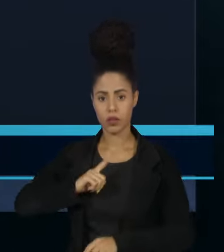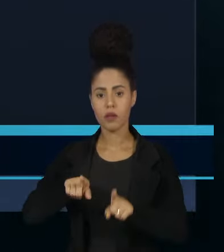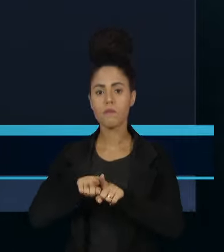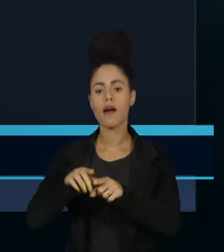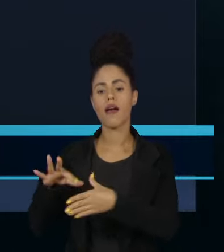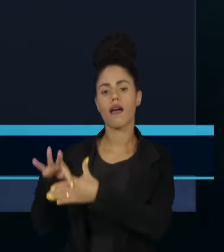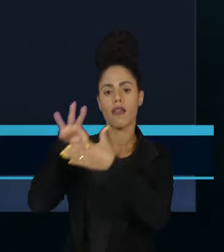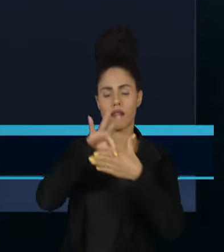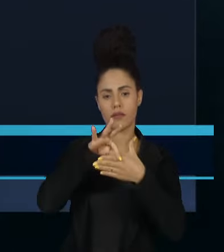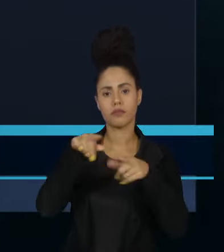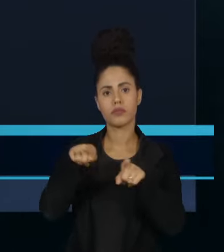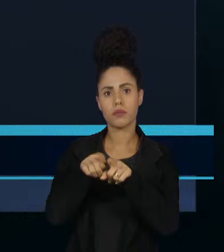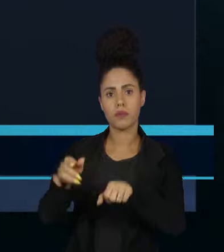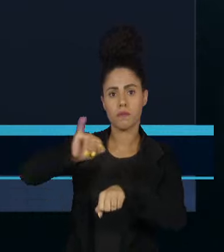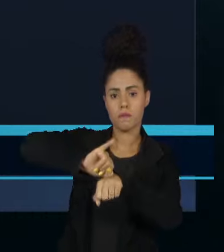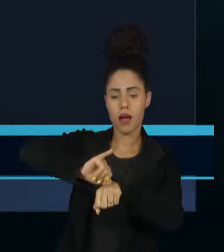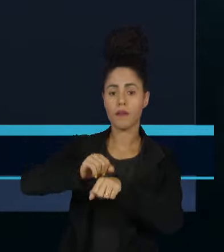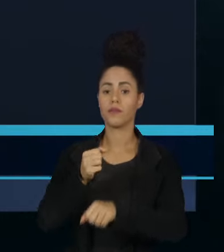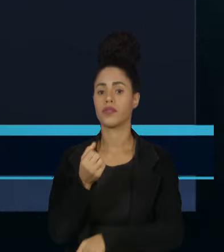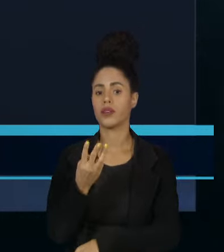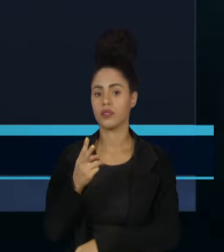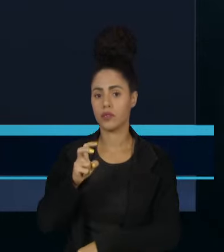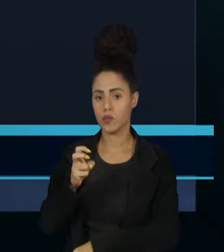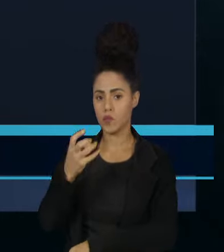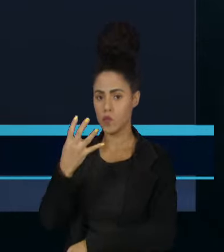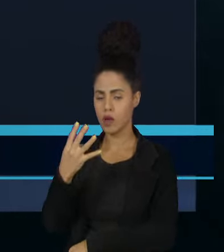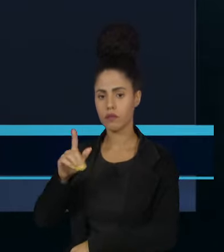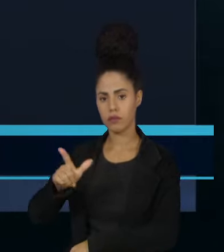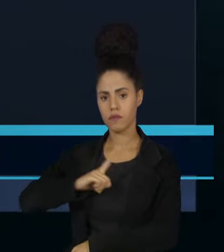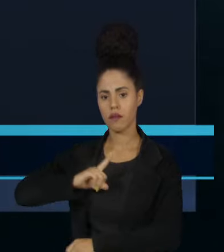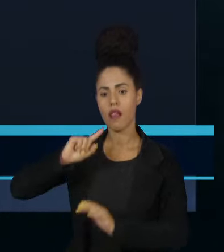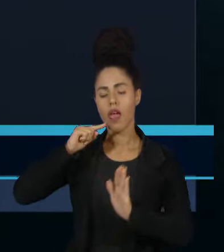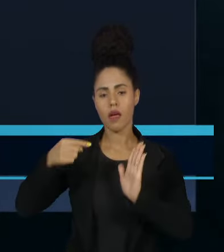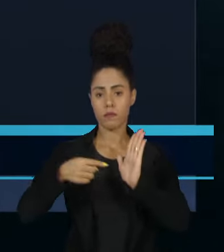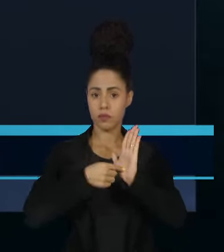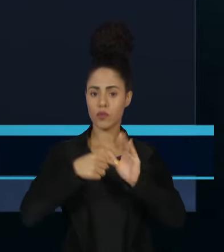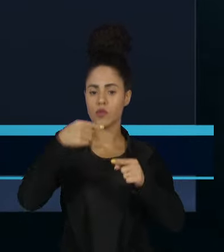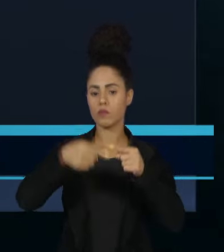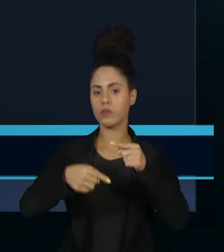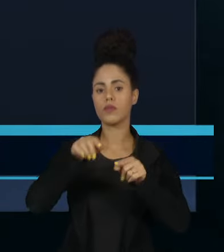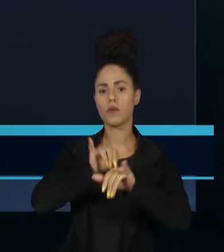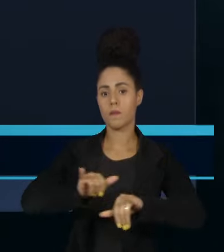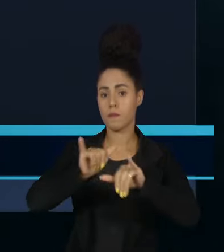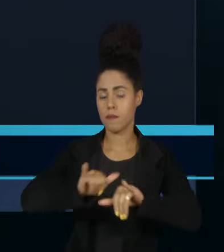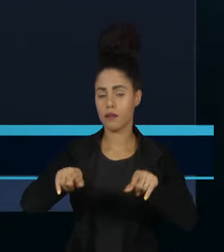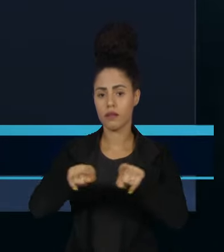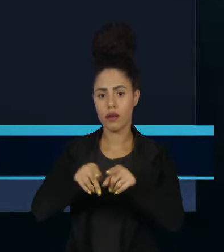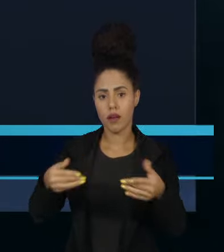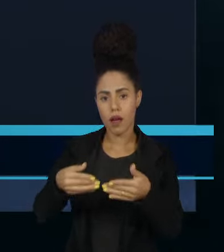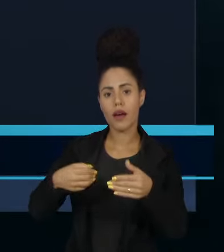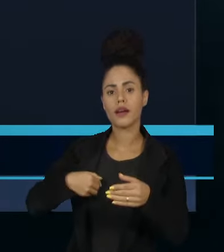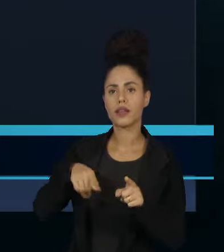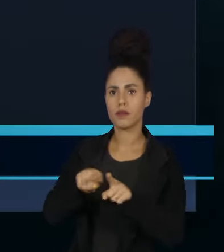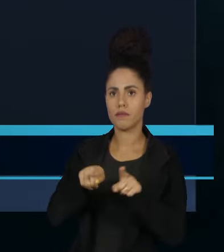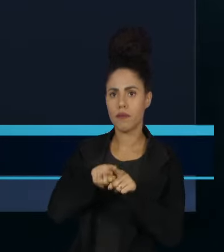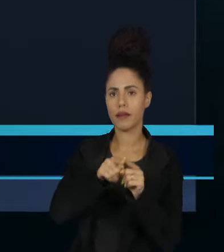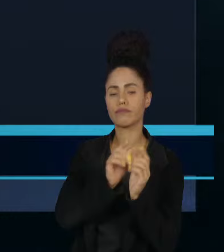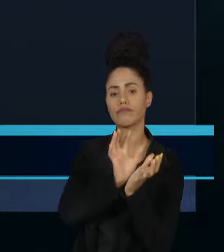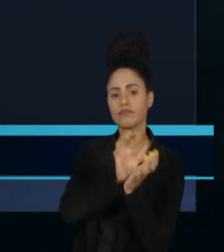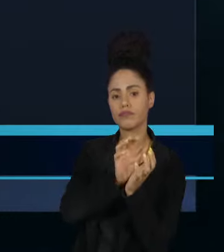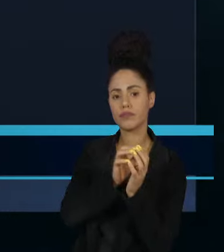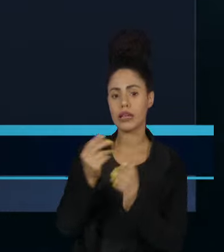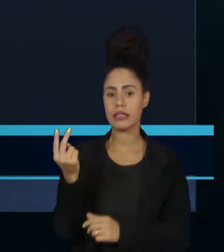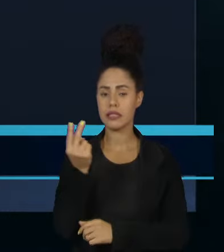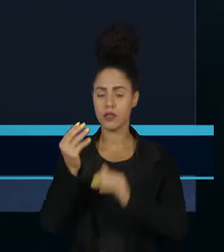as cidades do estado, a capital teve 354 denúncias de irregularidades. O estado de Pernambuco aparece em segundo